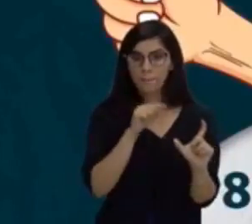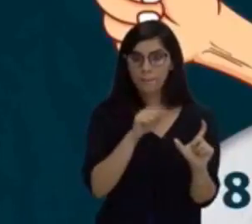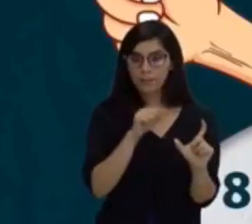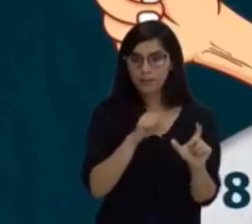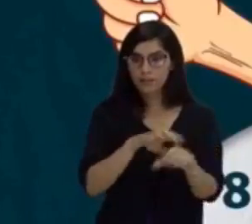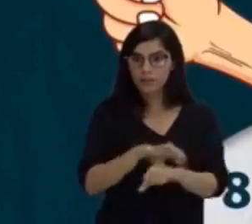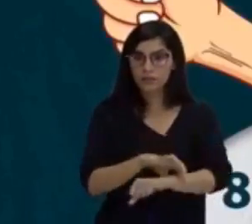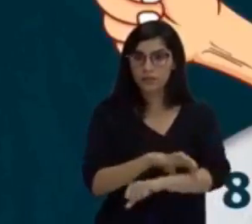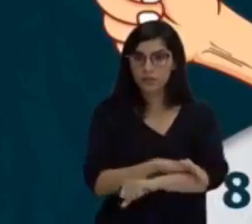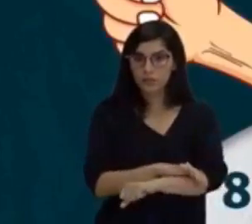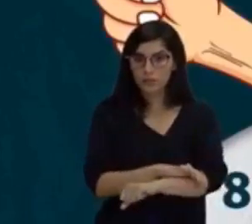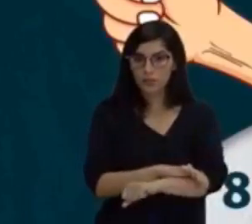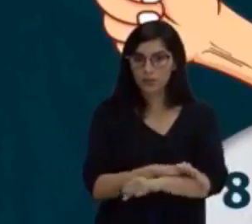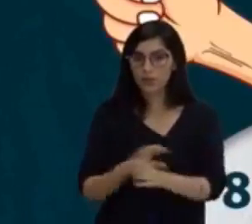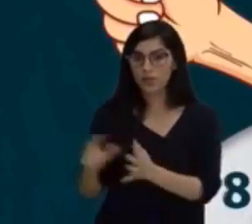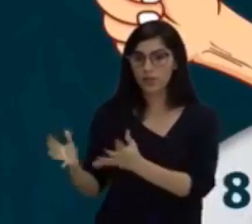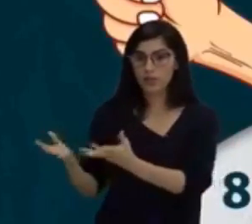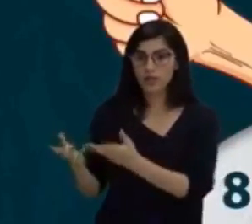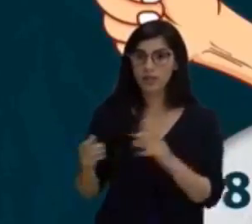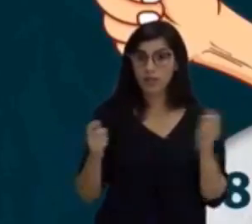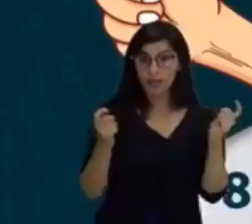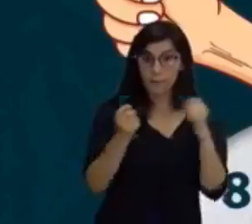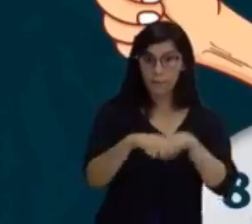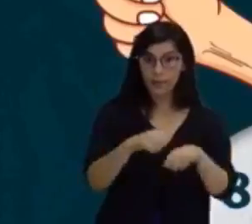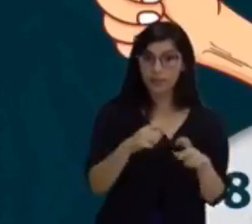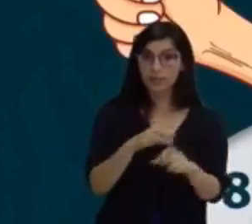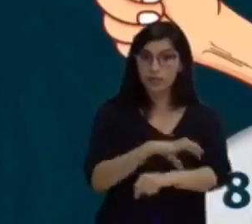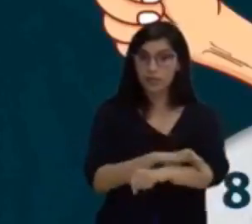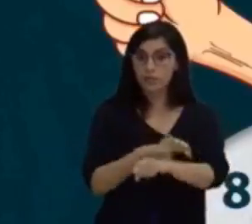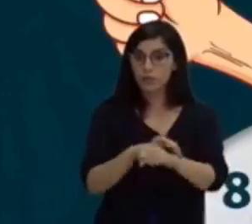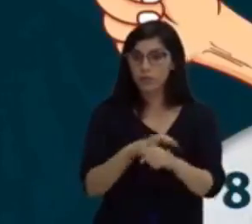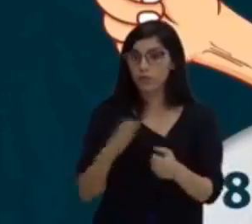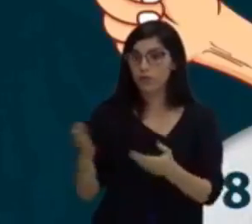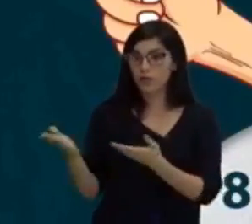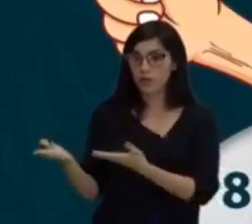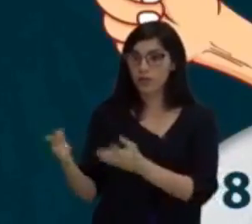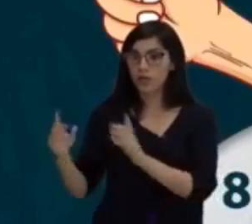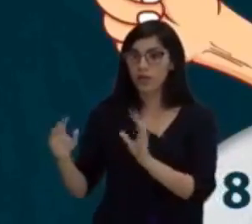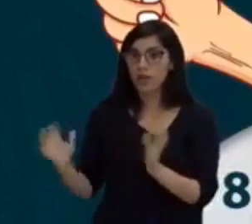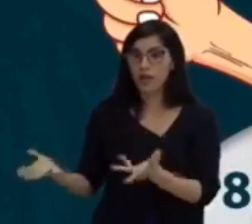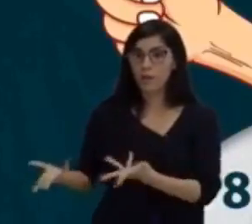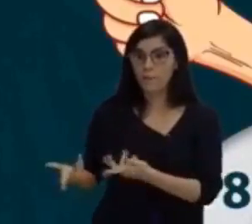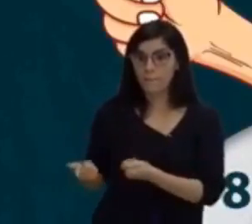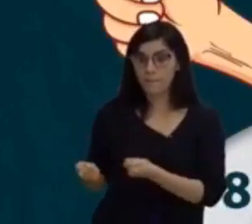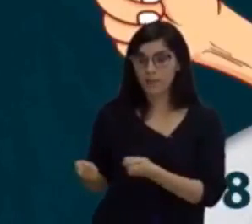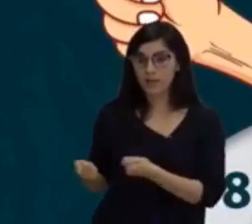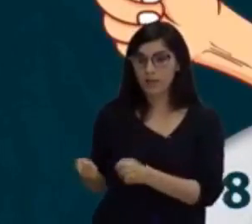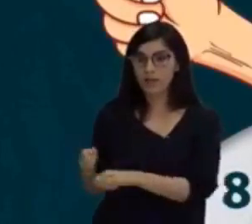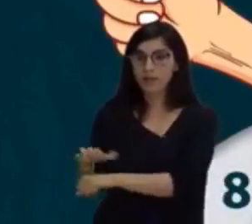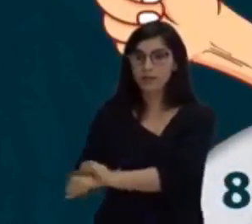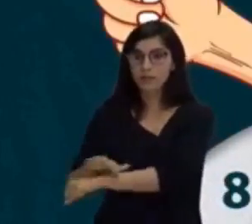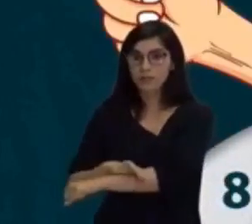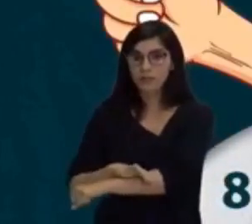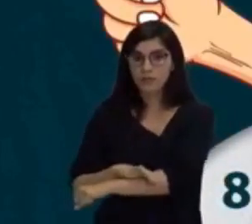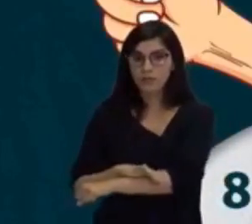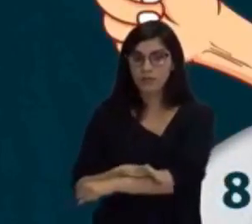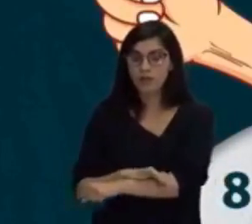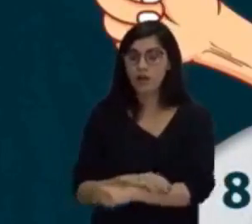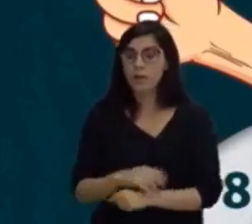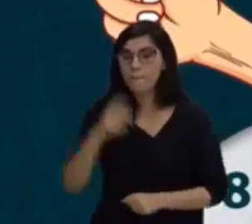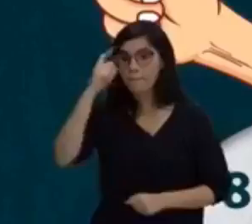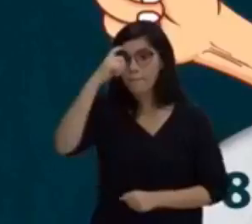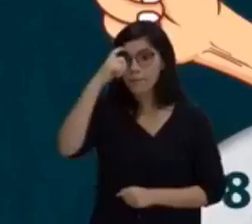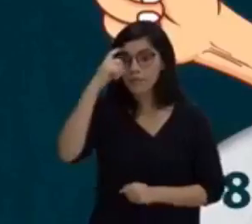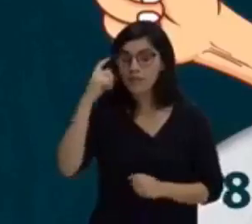Parece simples, mas leia atentamente a esta sequência de palavras e resolva como agrupá-las